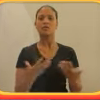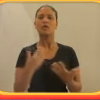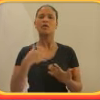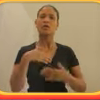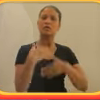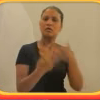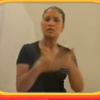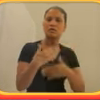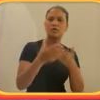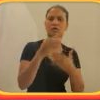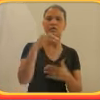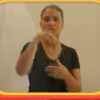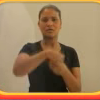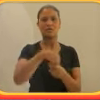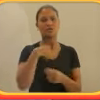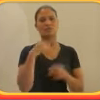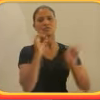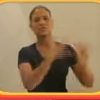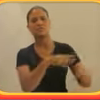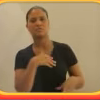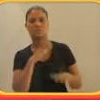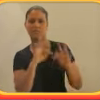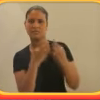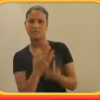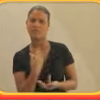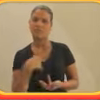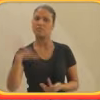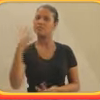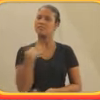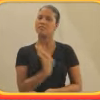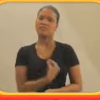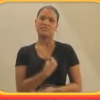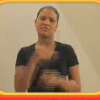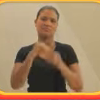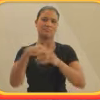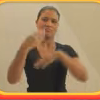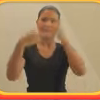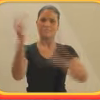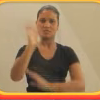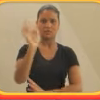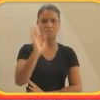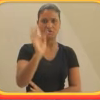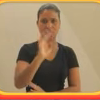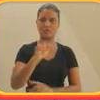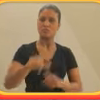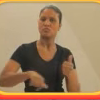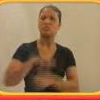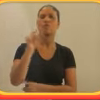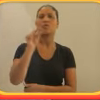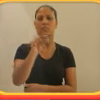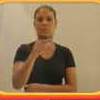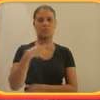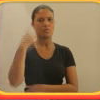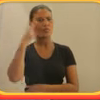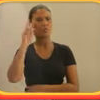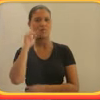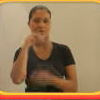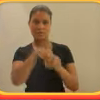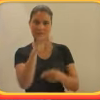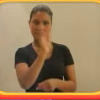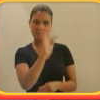e aí fui viver a vida universitária. Aí as coisas mudaram um pouco. Eu me lembro que a universidade não tinha rampas. E aí